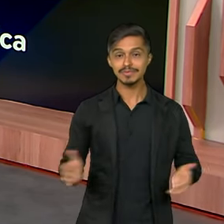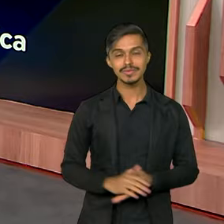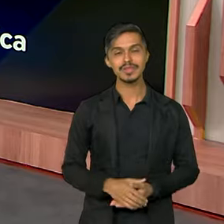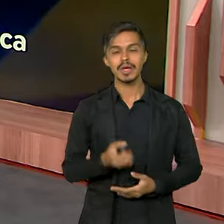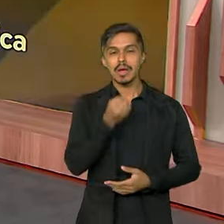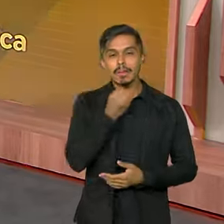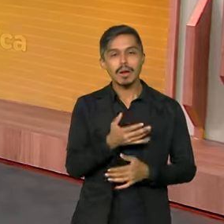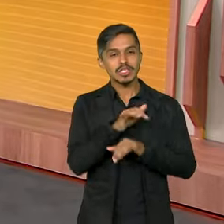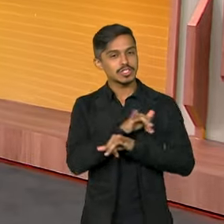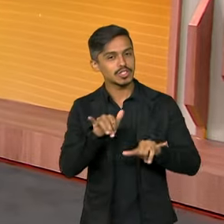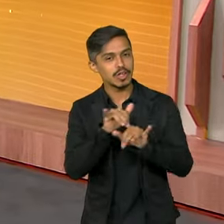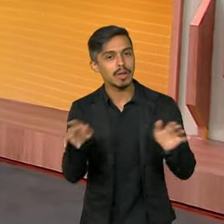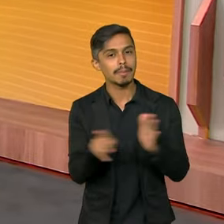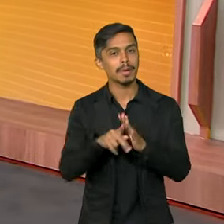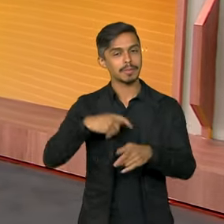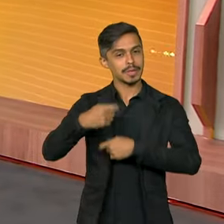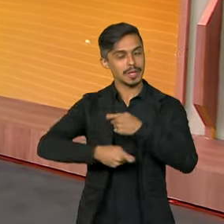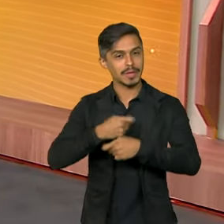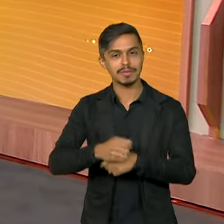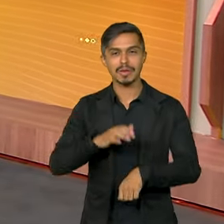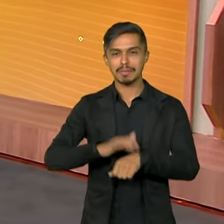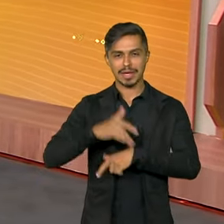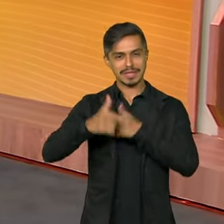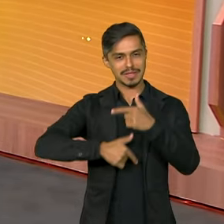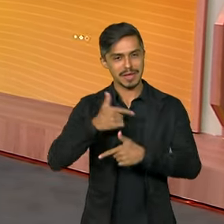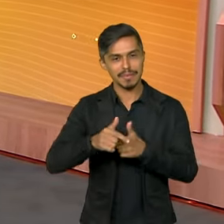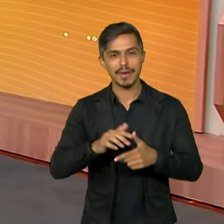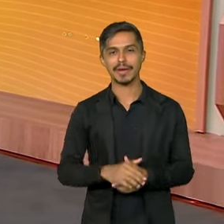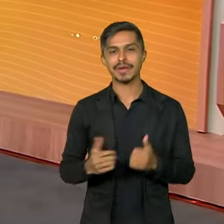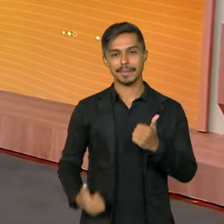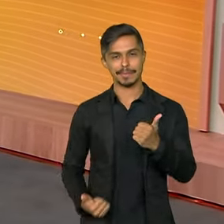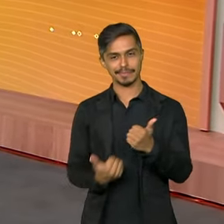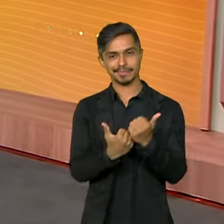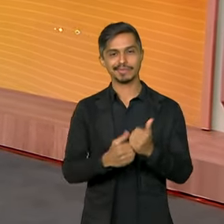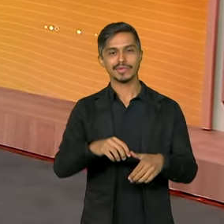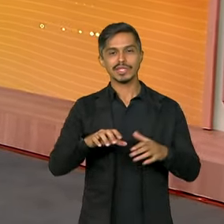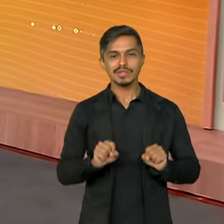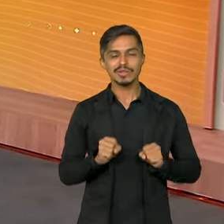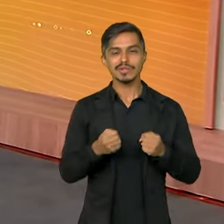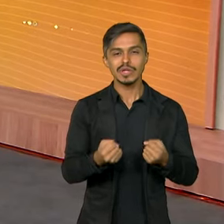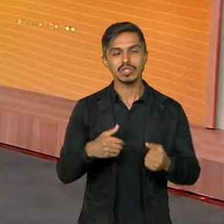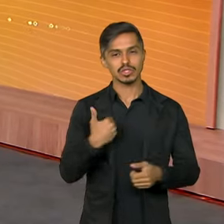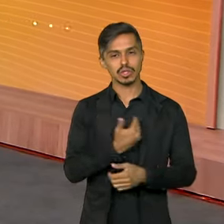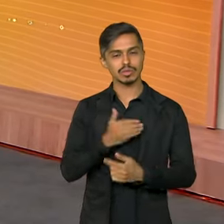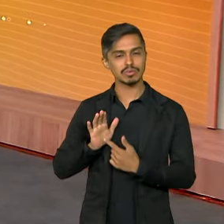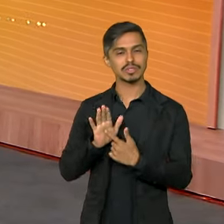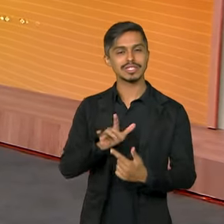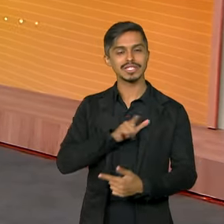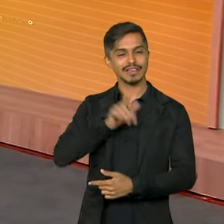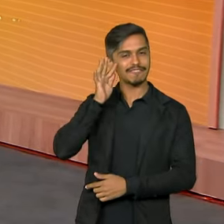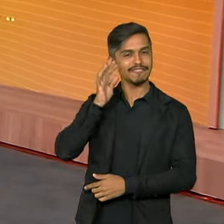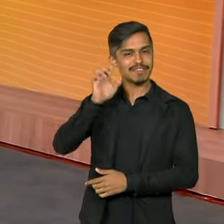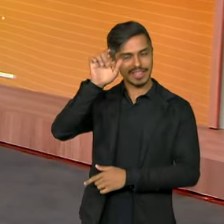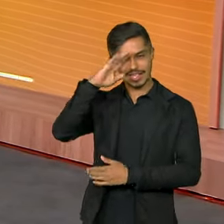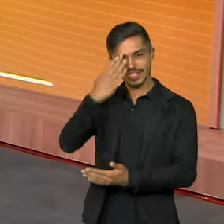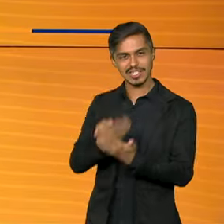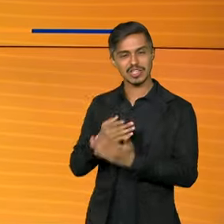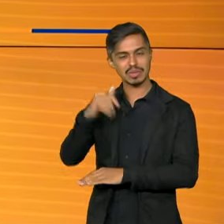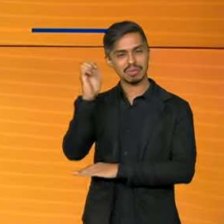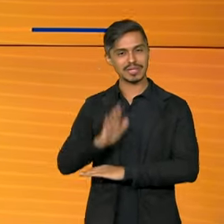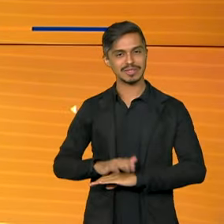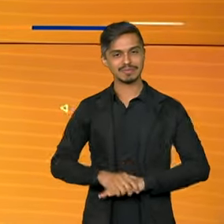bons números da economia, mais emprego e apoio, ações que mostram que a gente pode ter fé no Brasil.